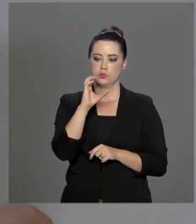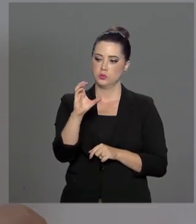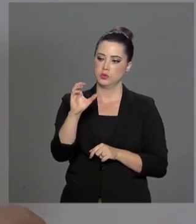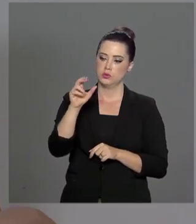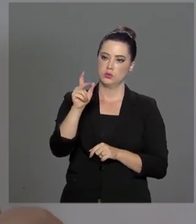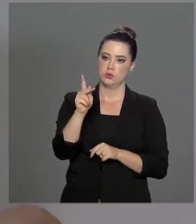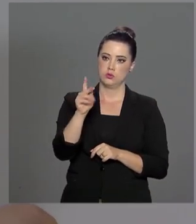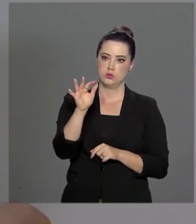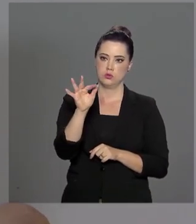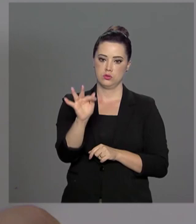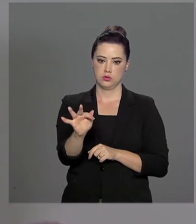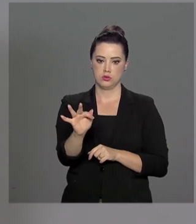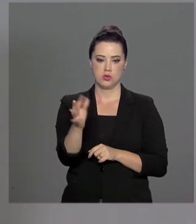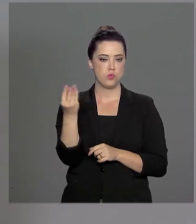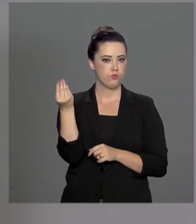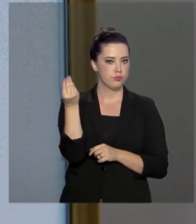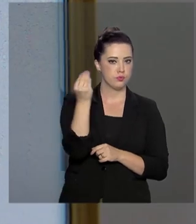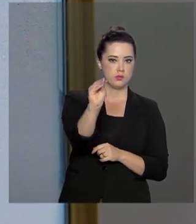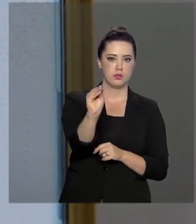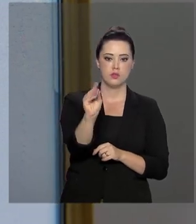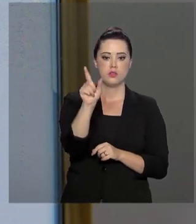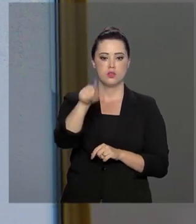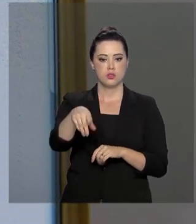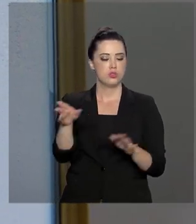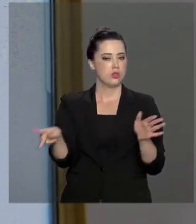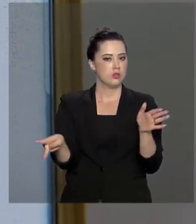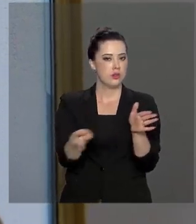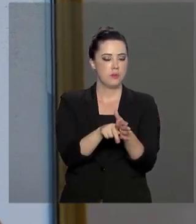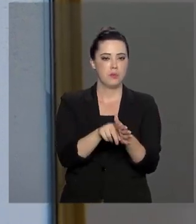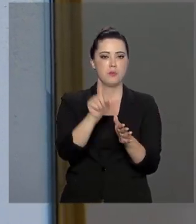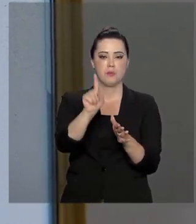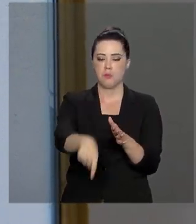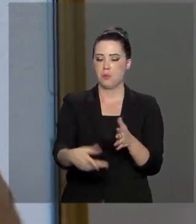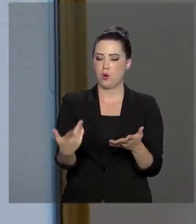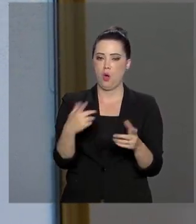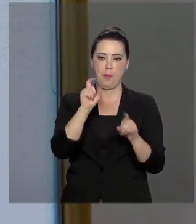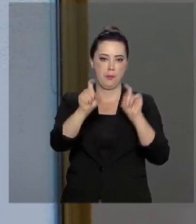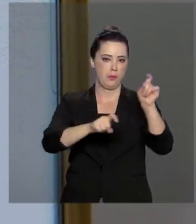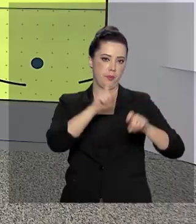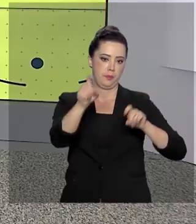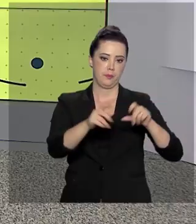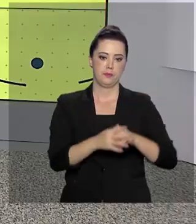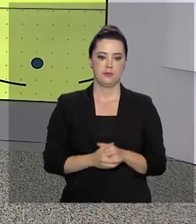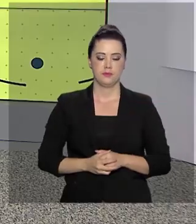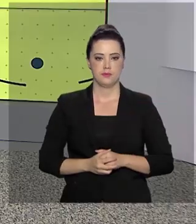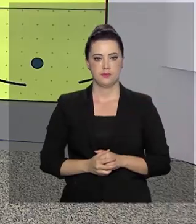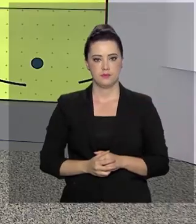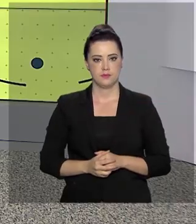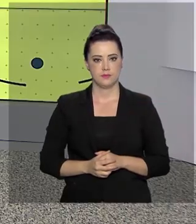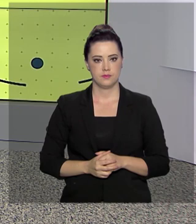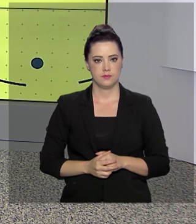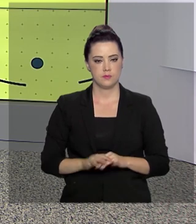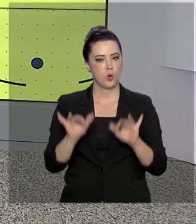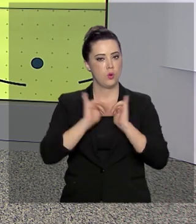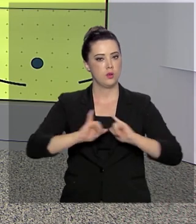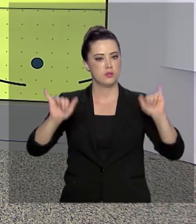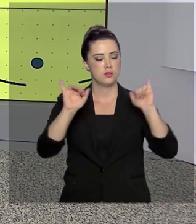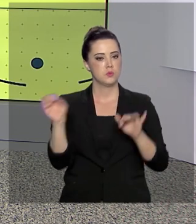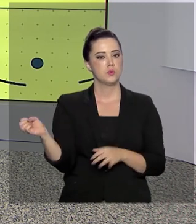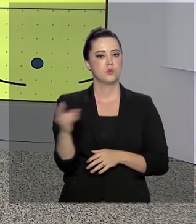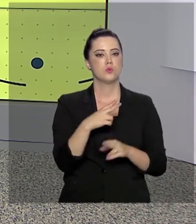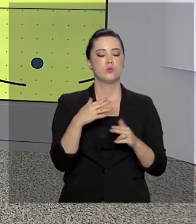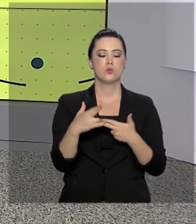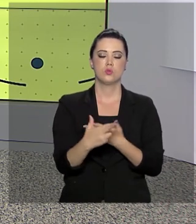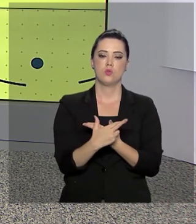empregador e o registro é realizado diretamente, de forma digital. O lançamento do